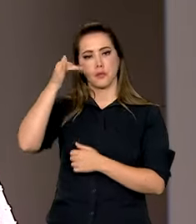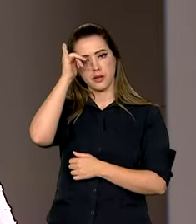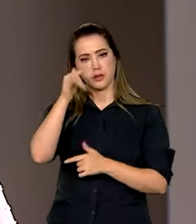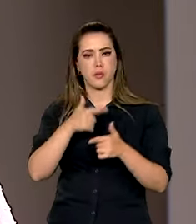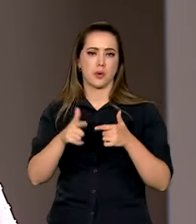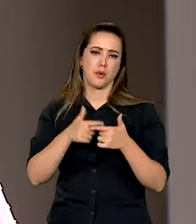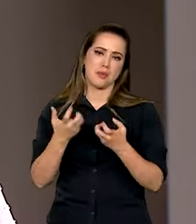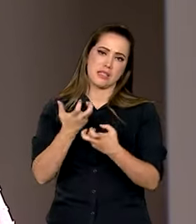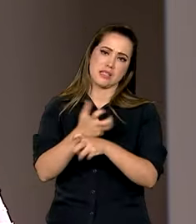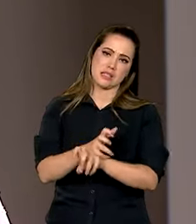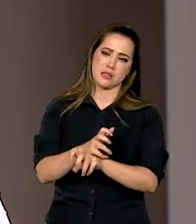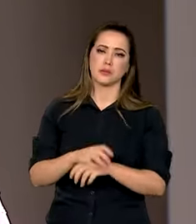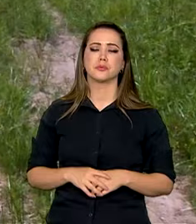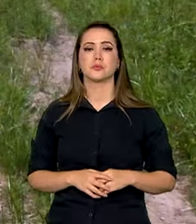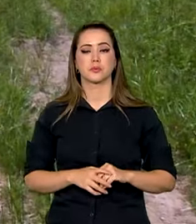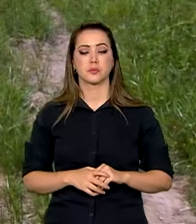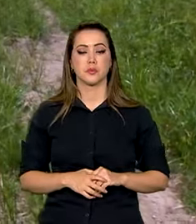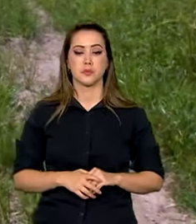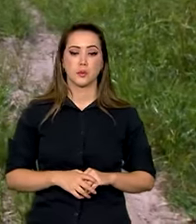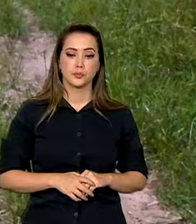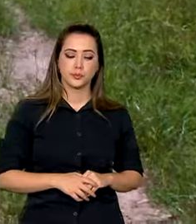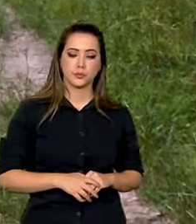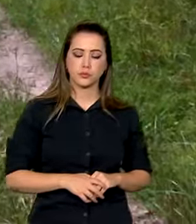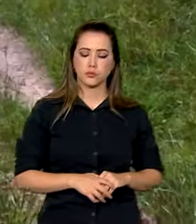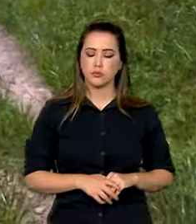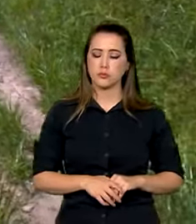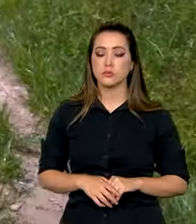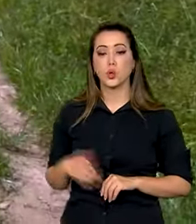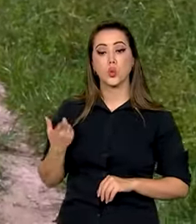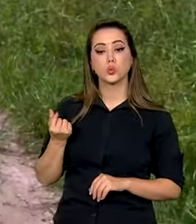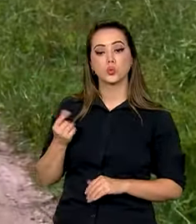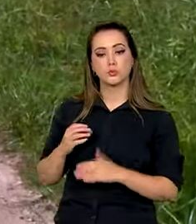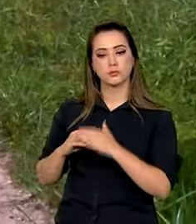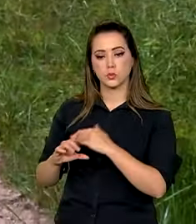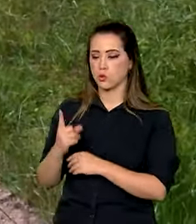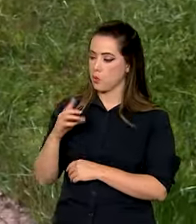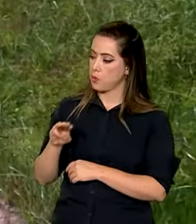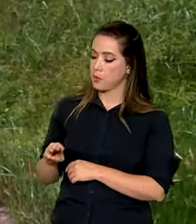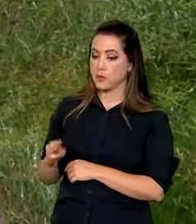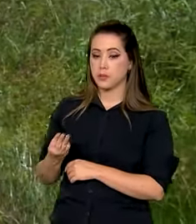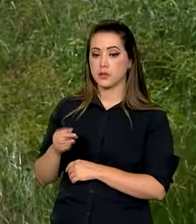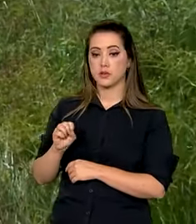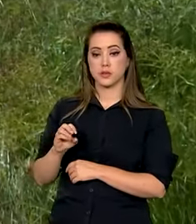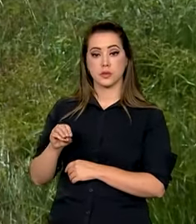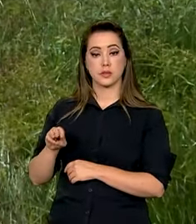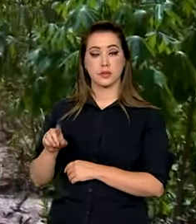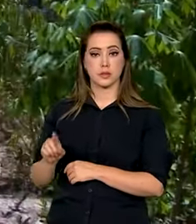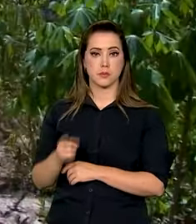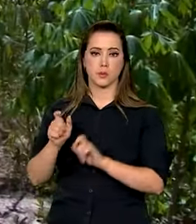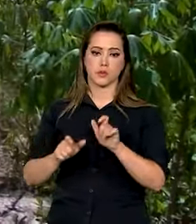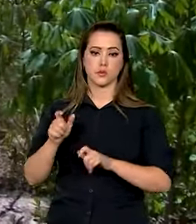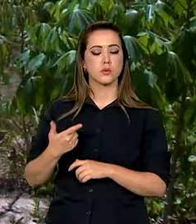efeitos da seca no semiárido. O dinheiro vai atender 1,8 milhão de pessoas.